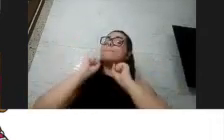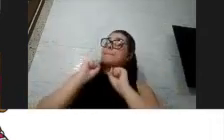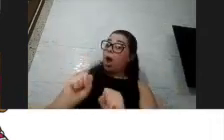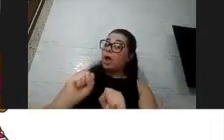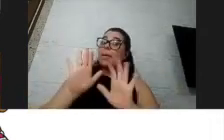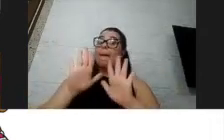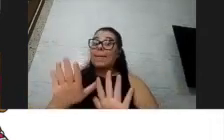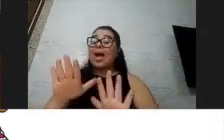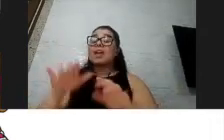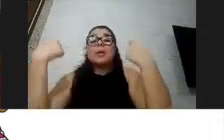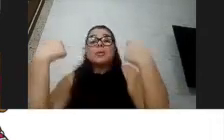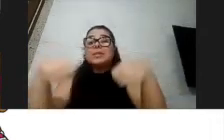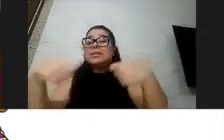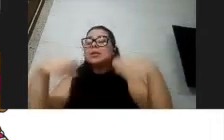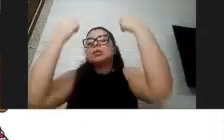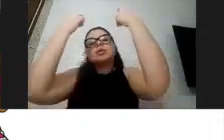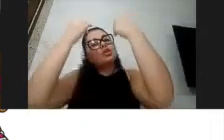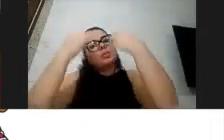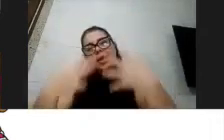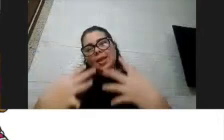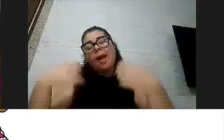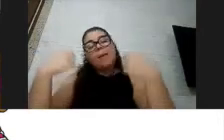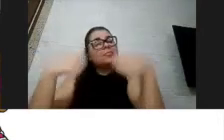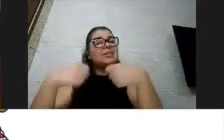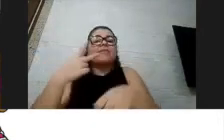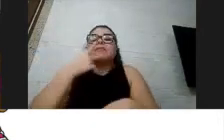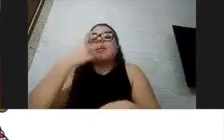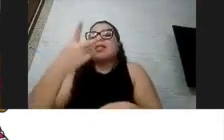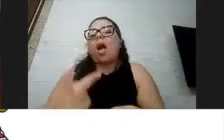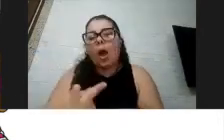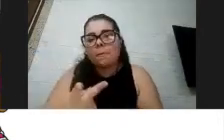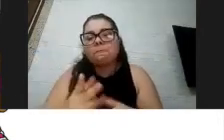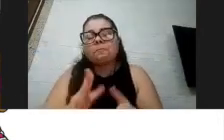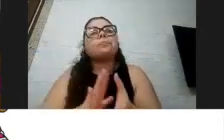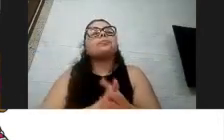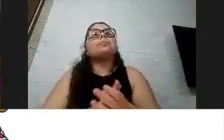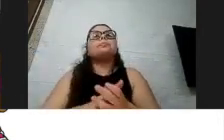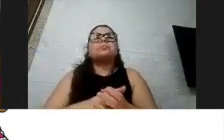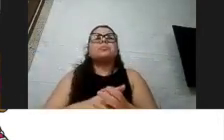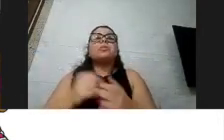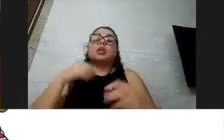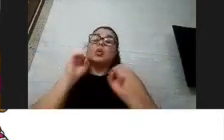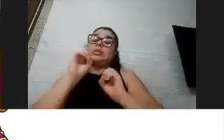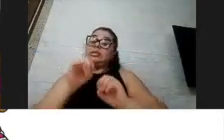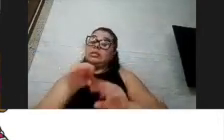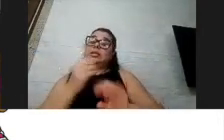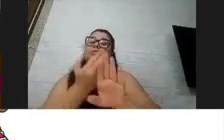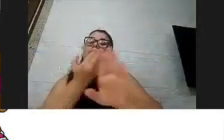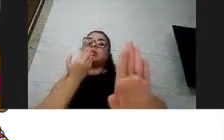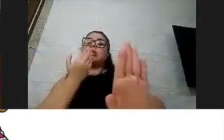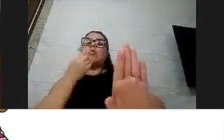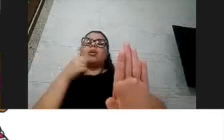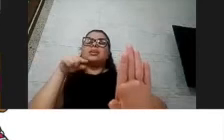falado, a gente não tem que inferir que por a gente estar ensinando a questão do distanciamento social, que essas